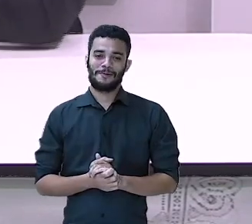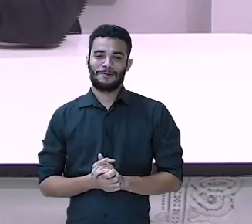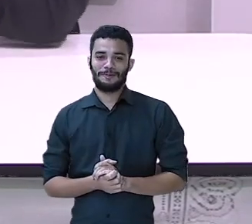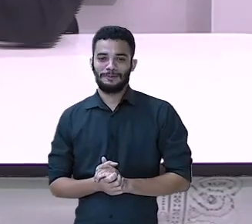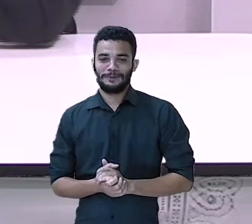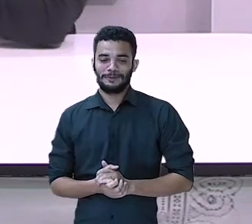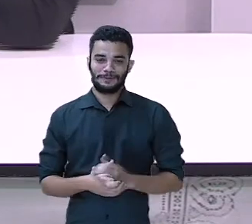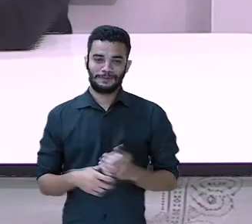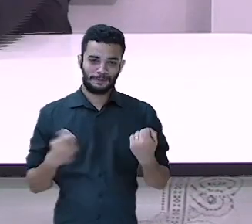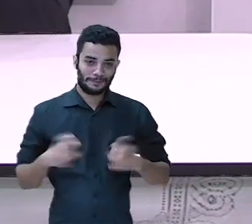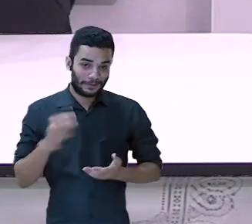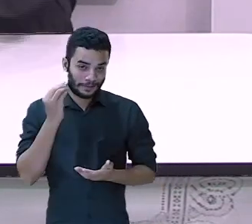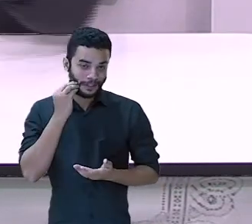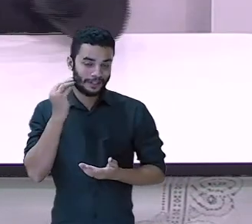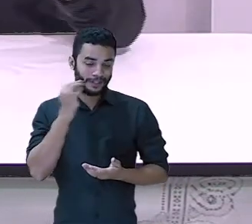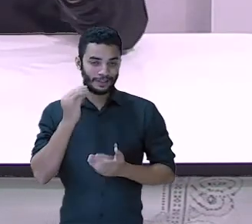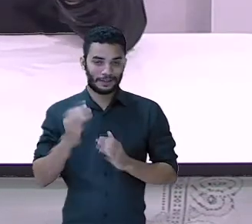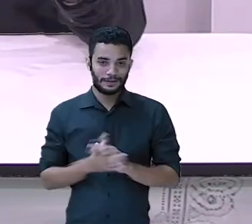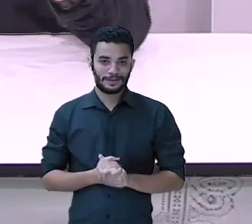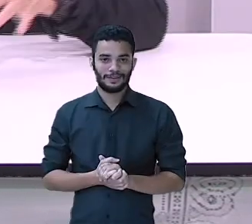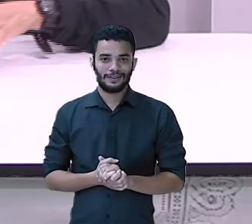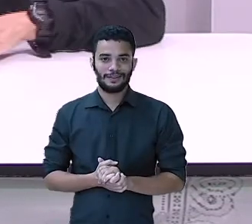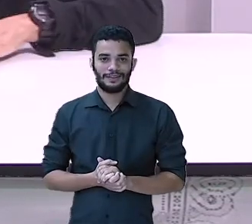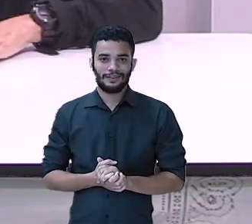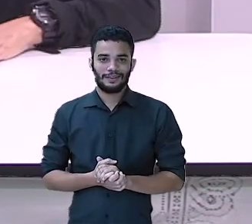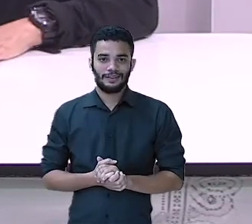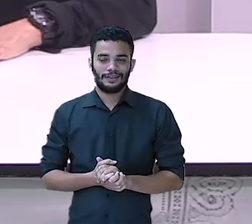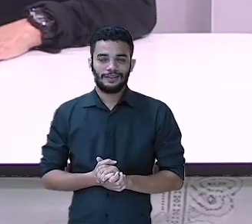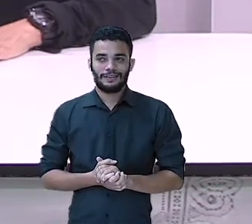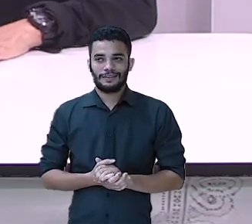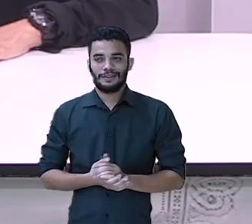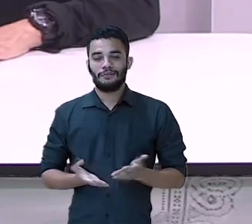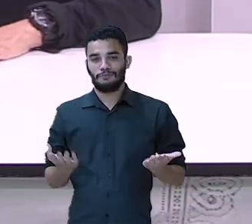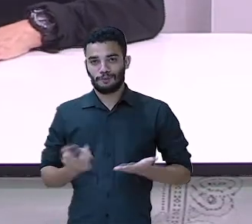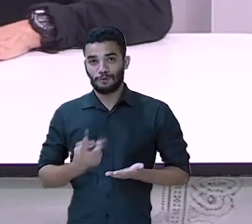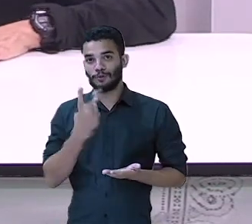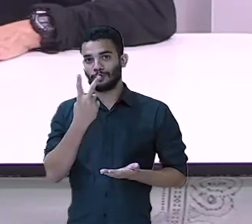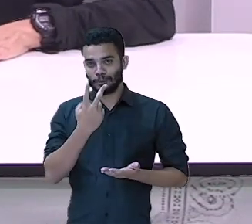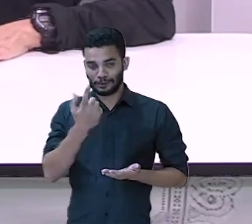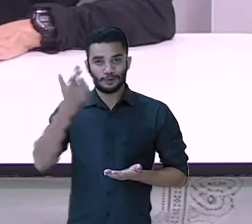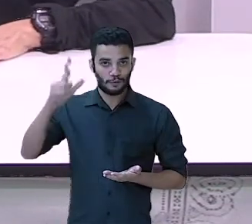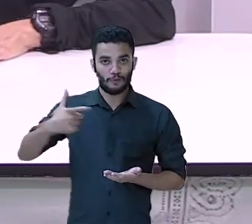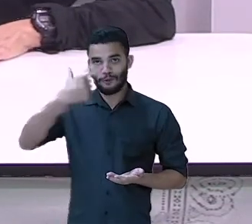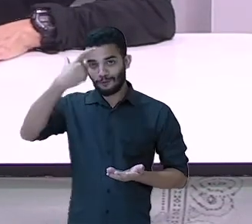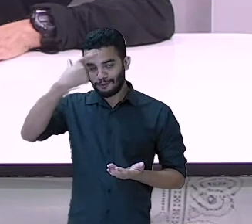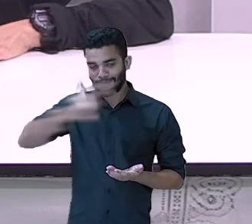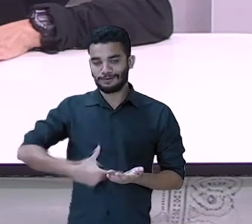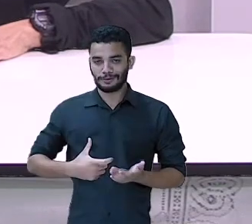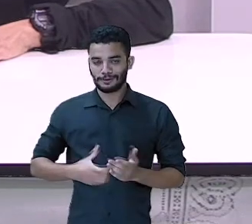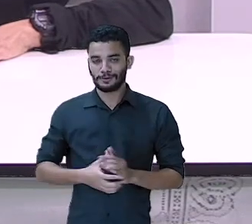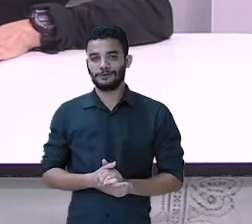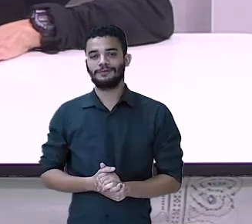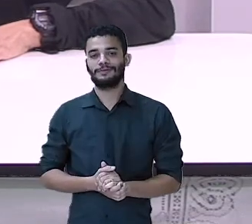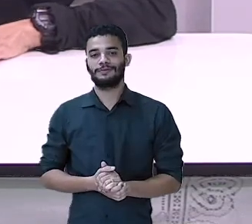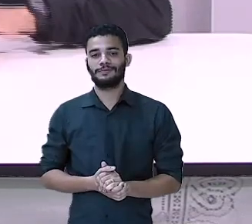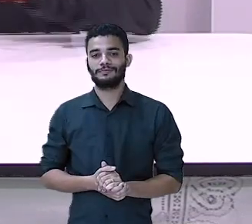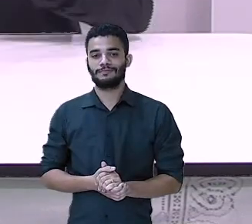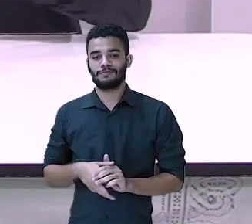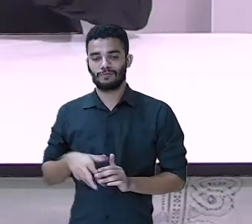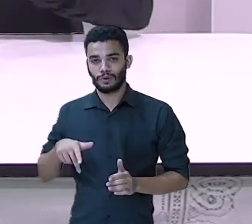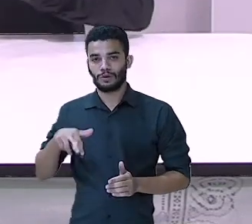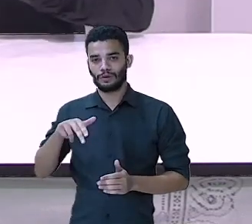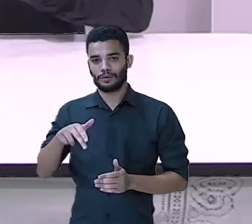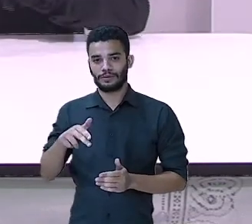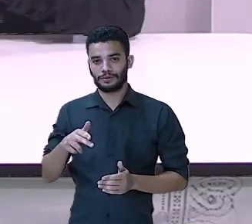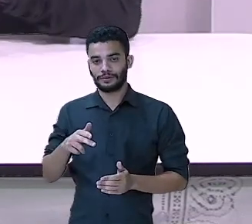Ou dois e eu novamente. Saiu dois novamente, tá bom? Mais uma casa e eu